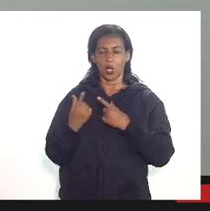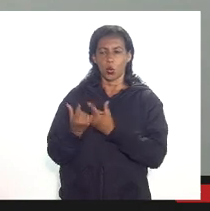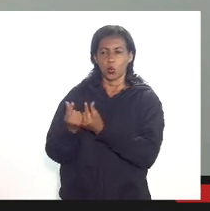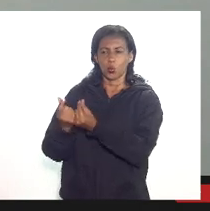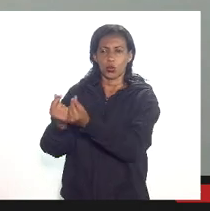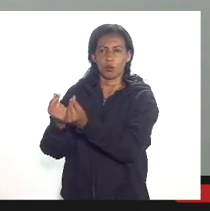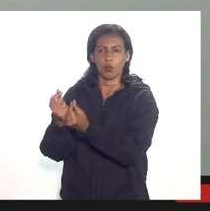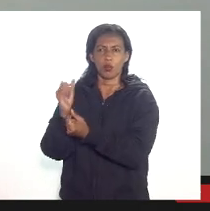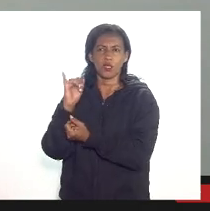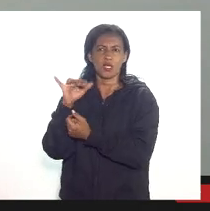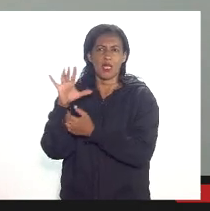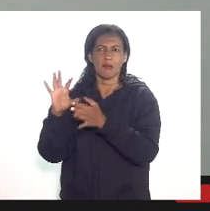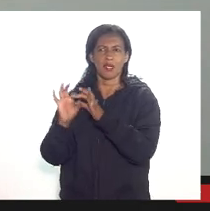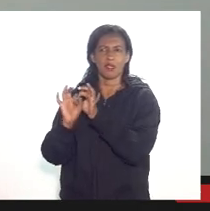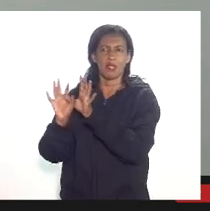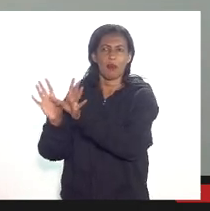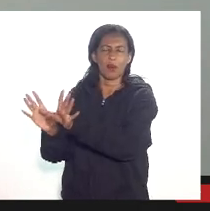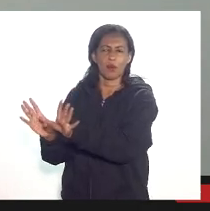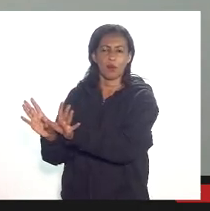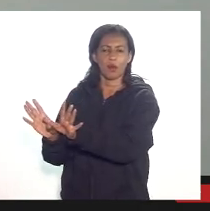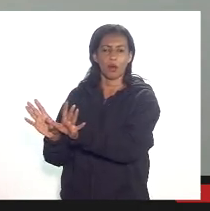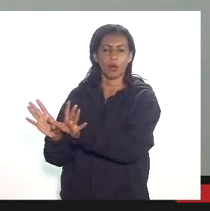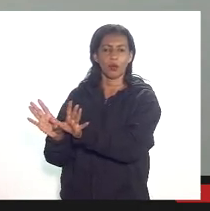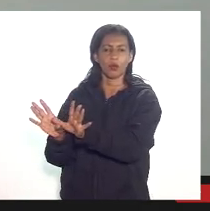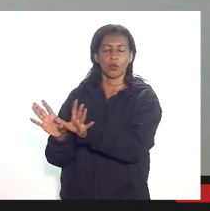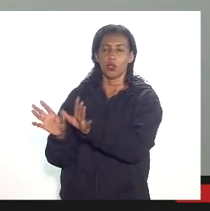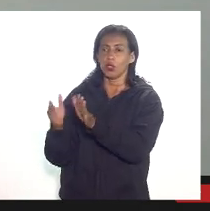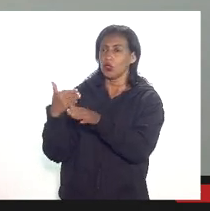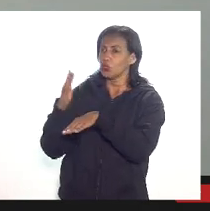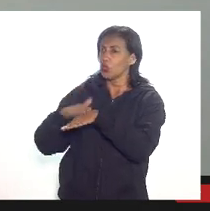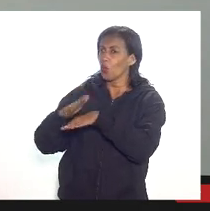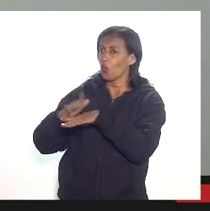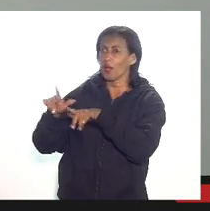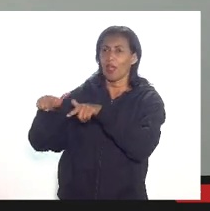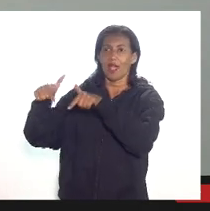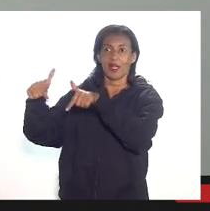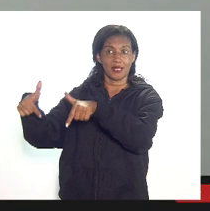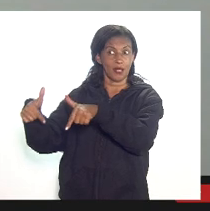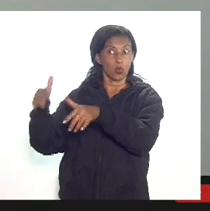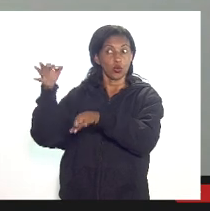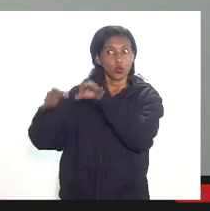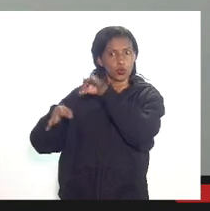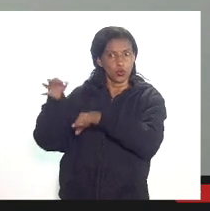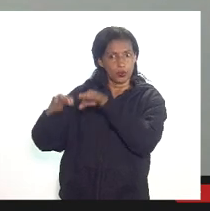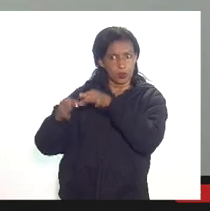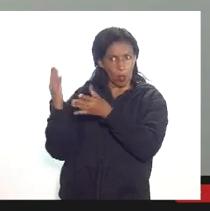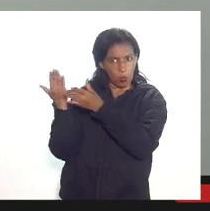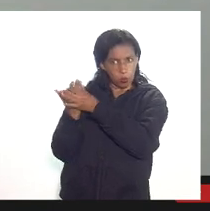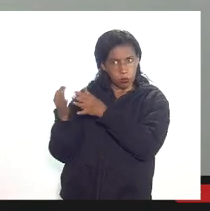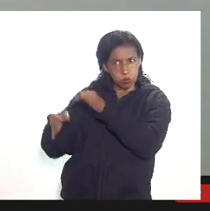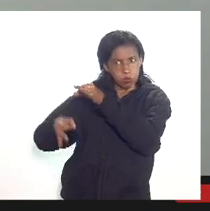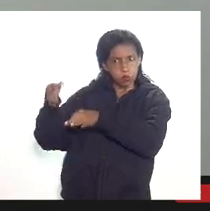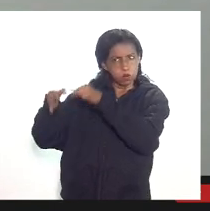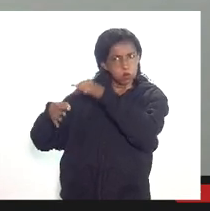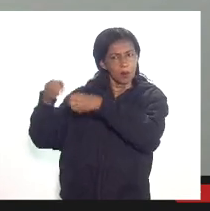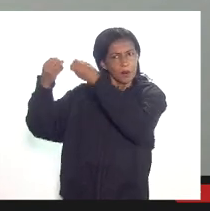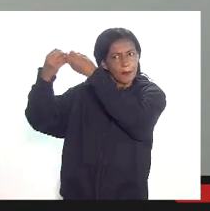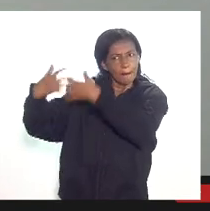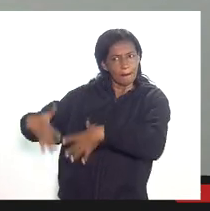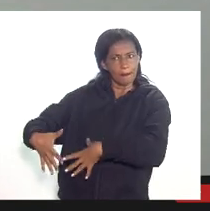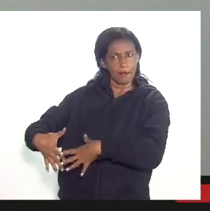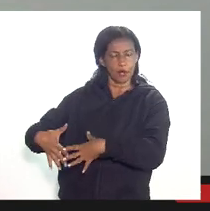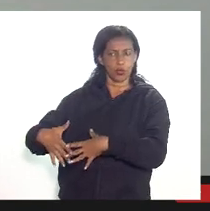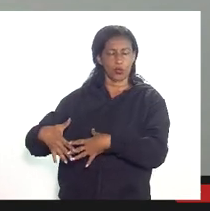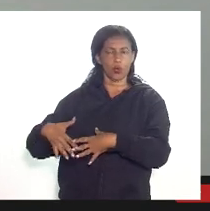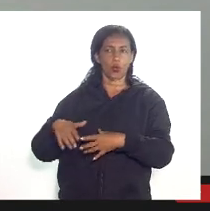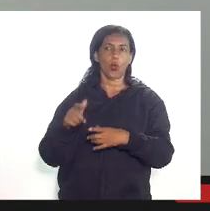para que eles abram mão de toda e qualquer ação fiscal ação judicial que prejudicou nós como